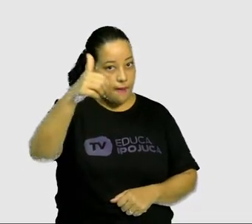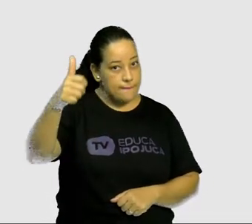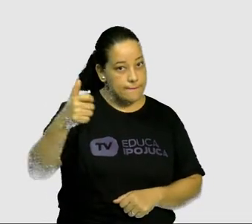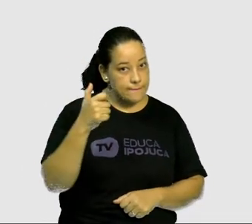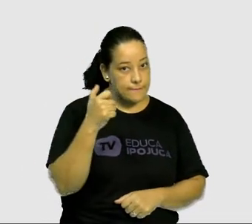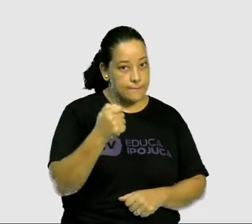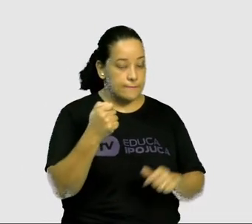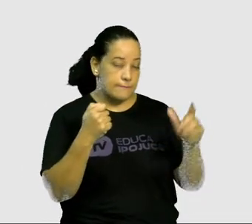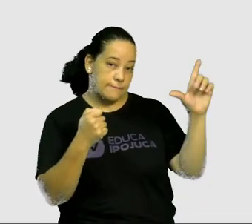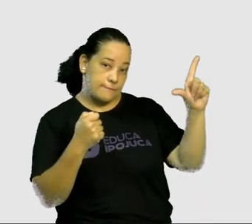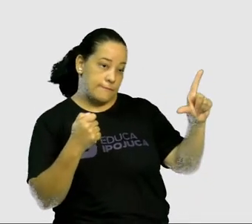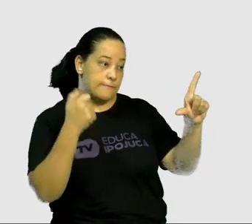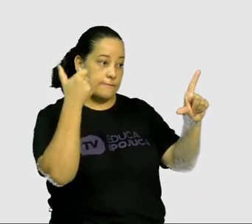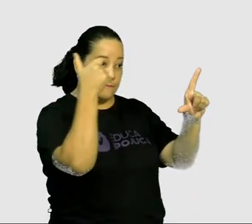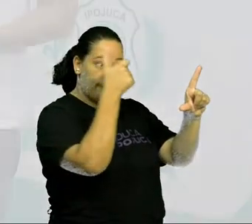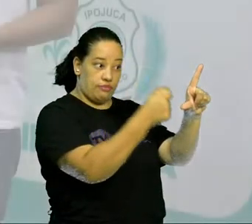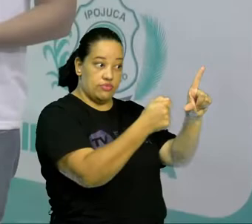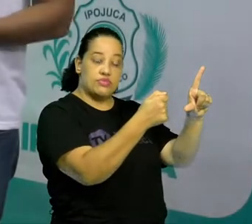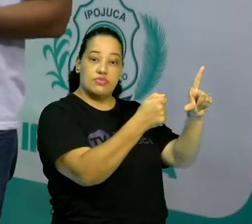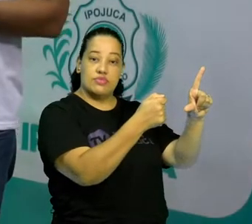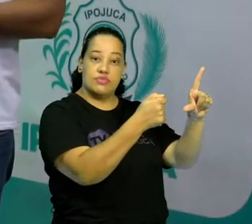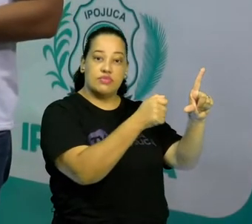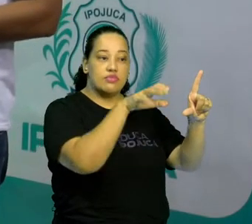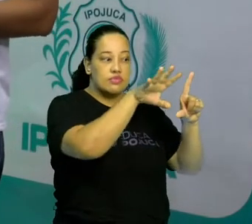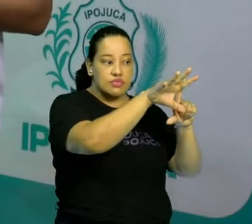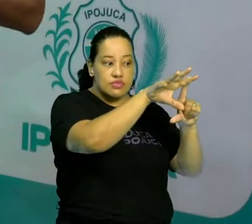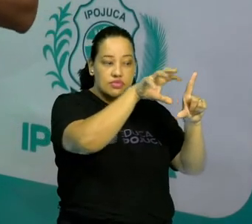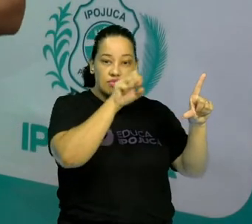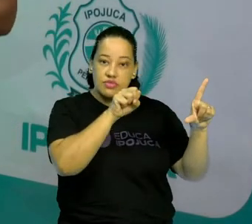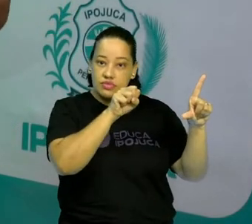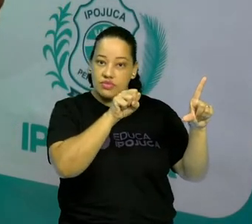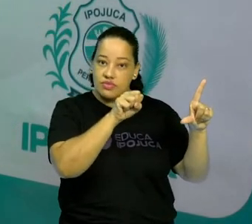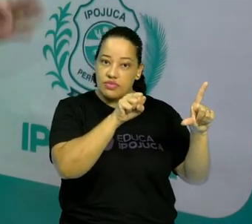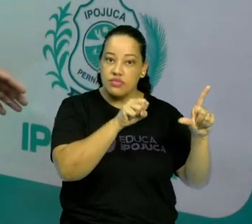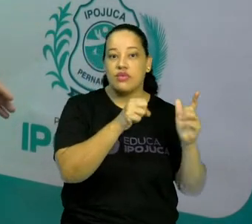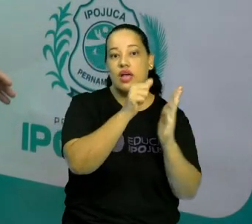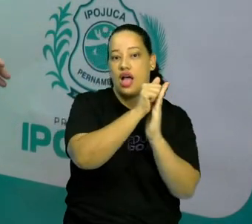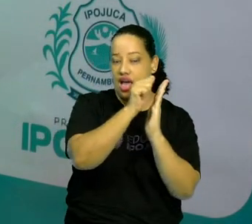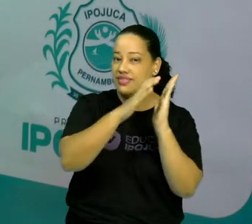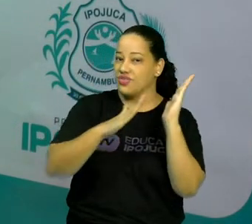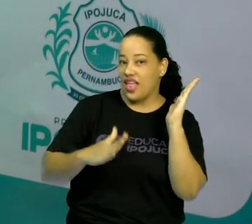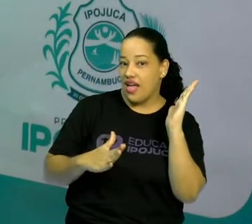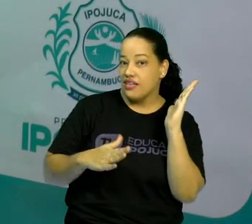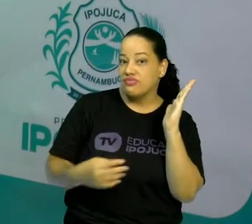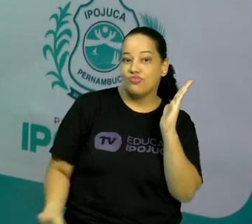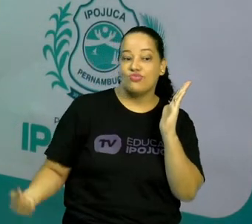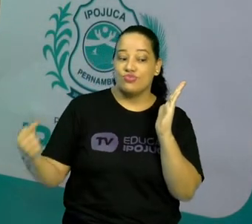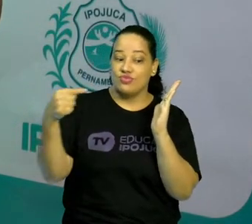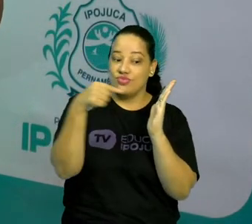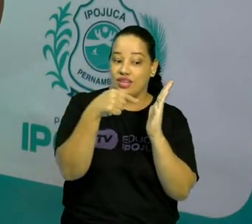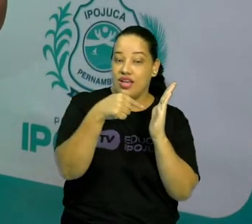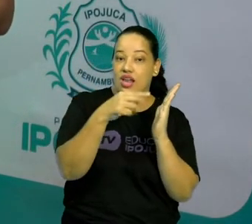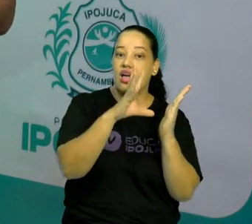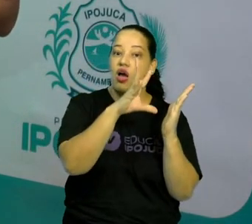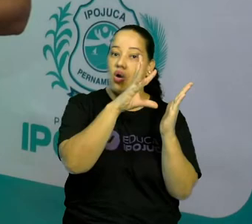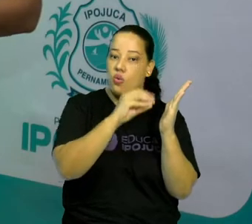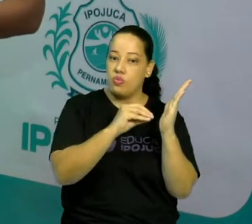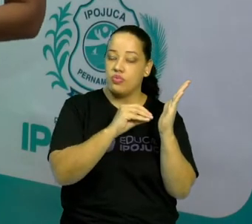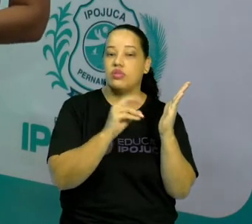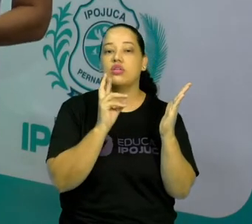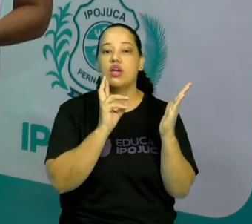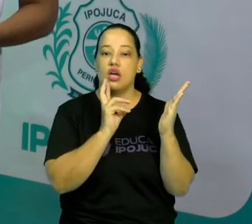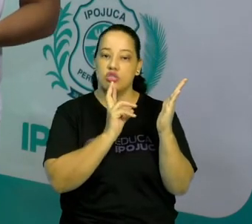direcione para esse QR Code. Ele vai levá-los até a atividade. Copiem as